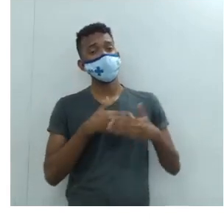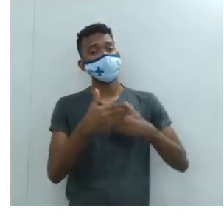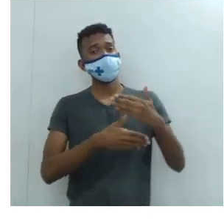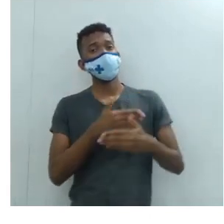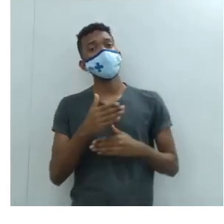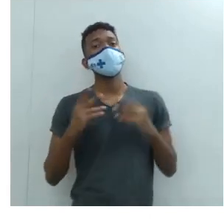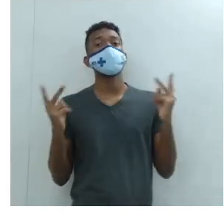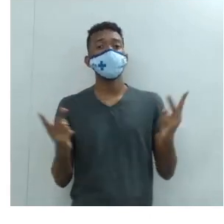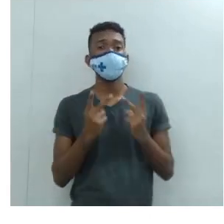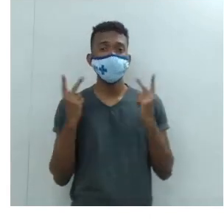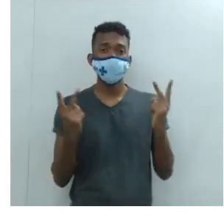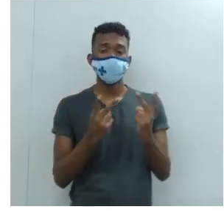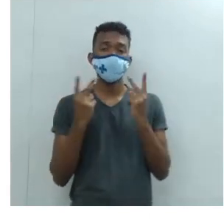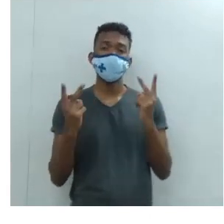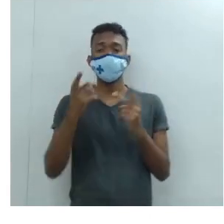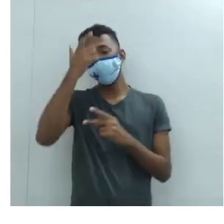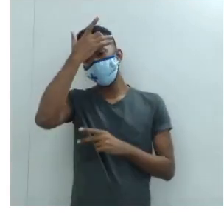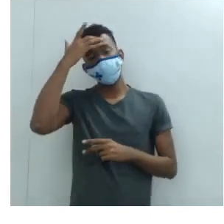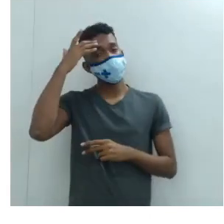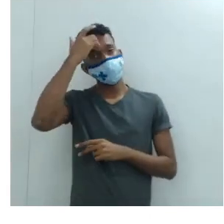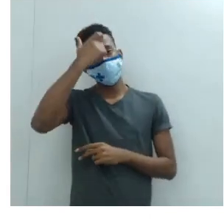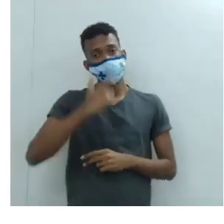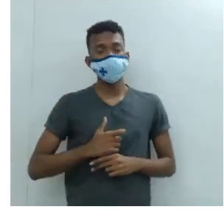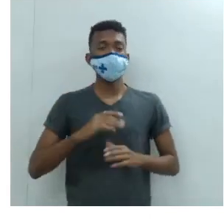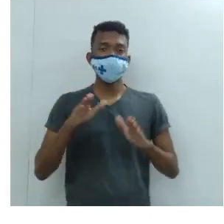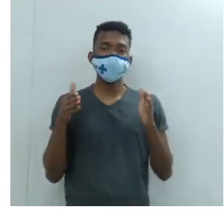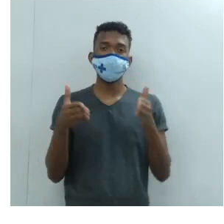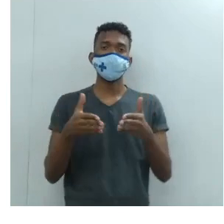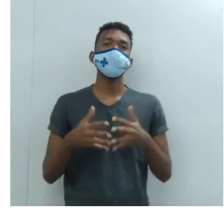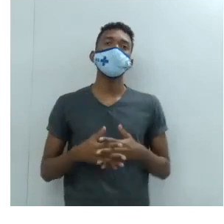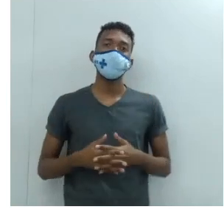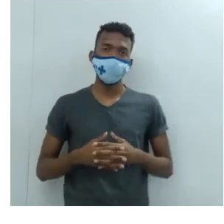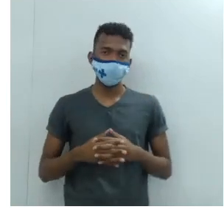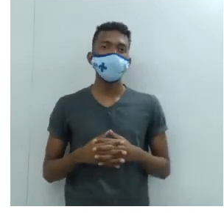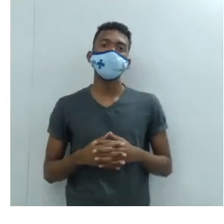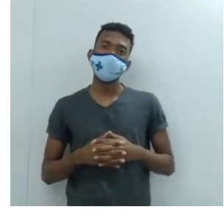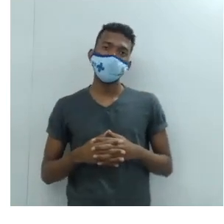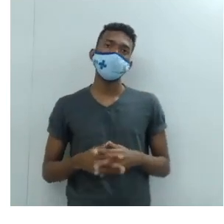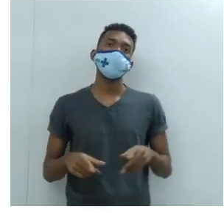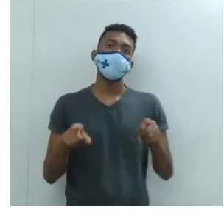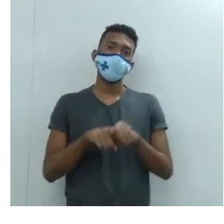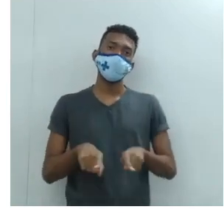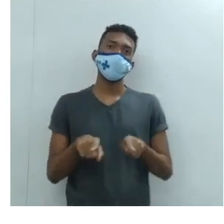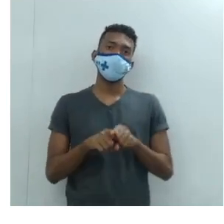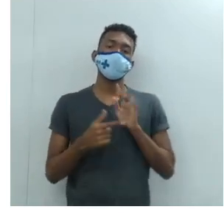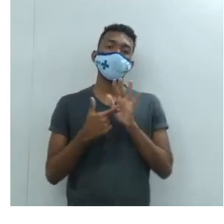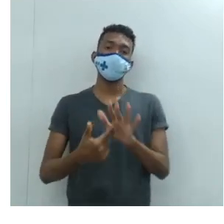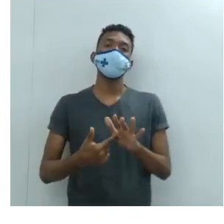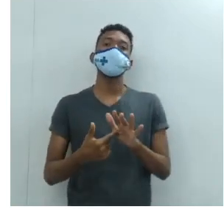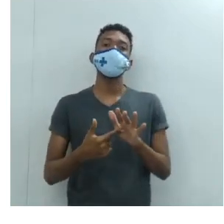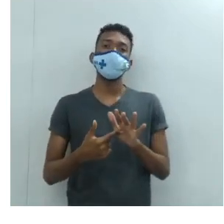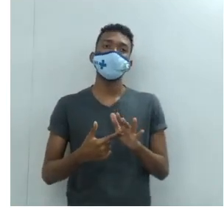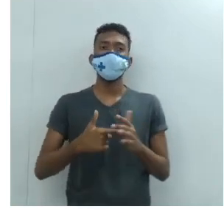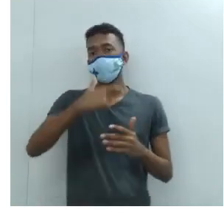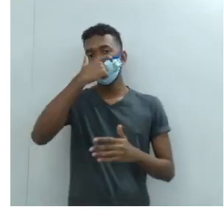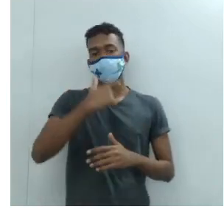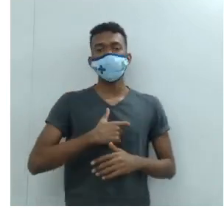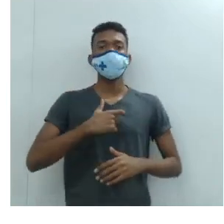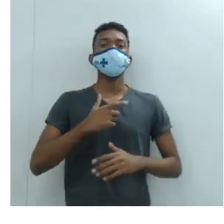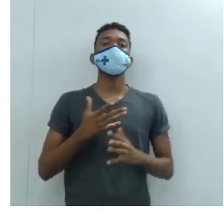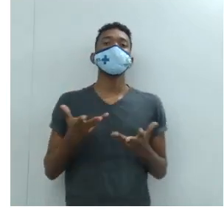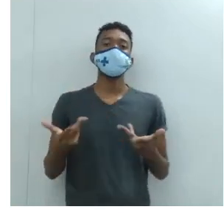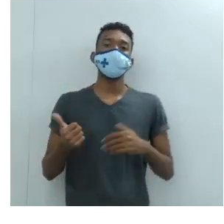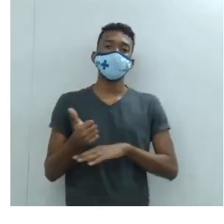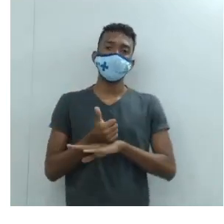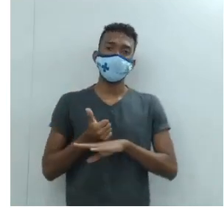de valorizar a pessoa em si. Encontrar nelas as qualidades